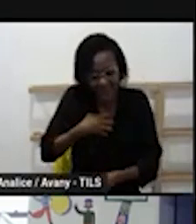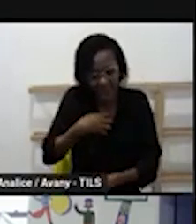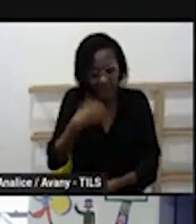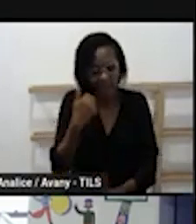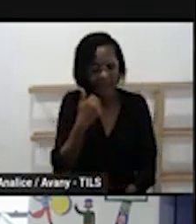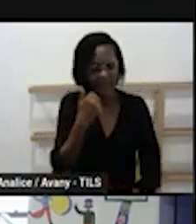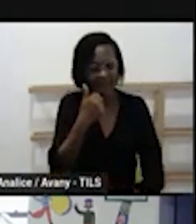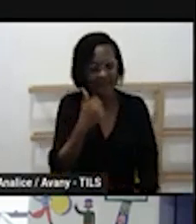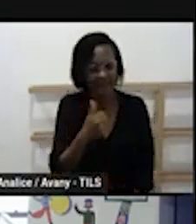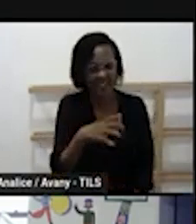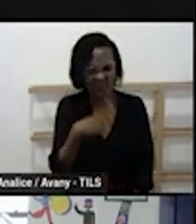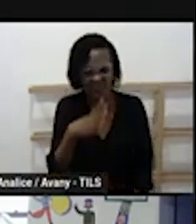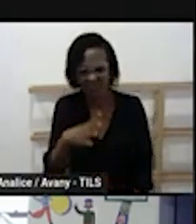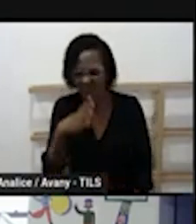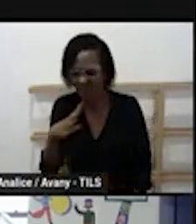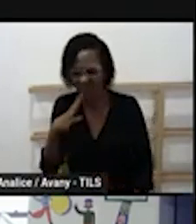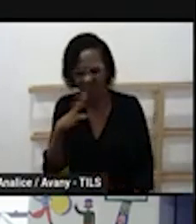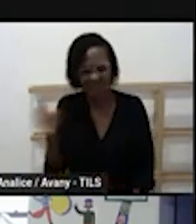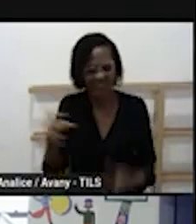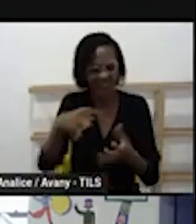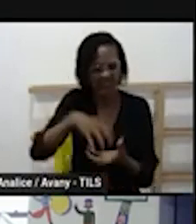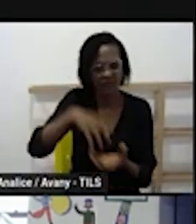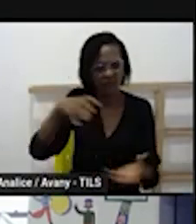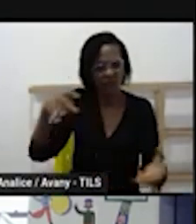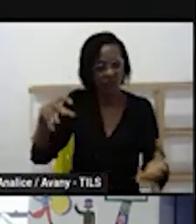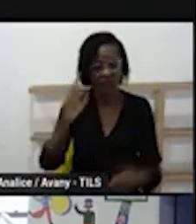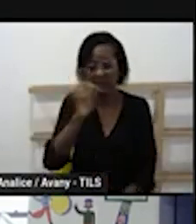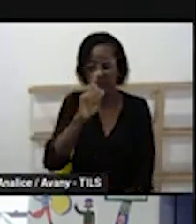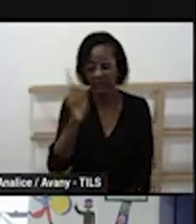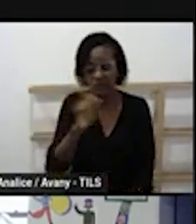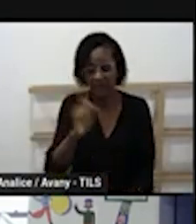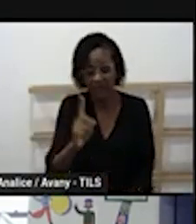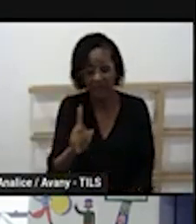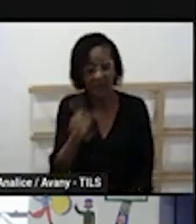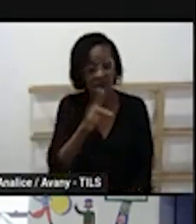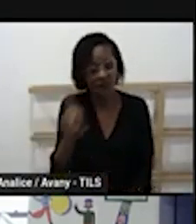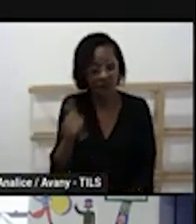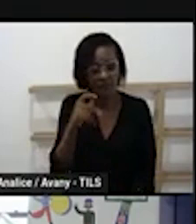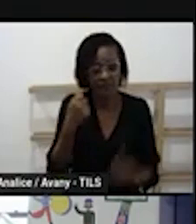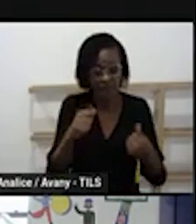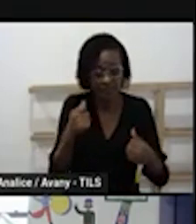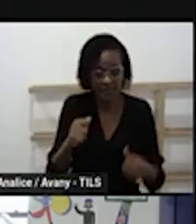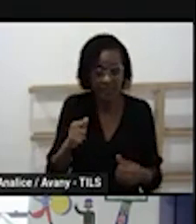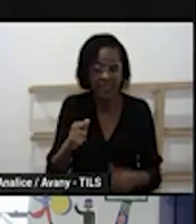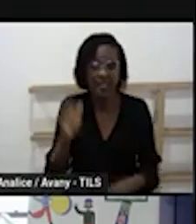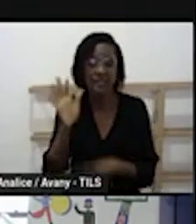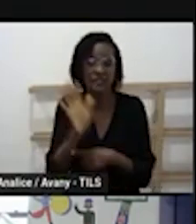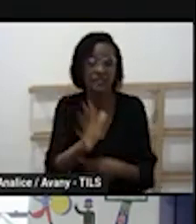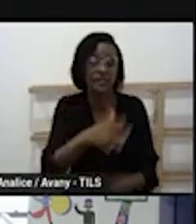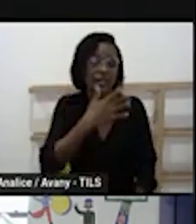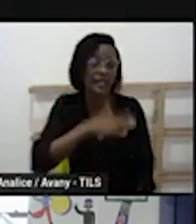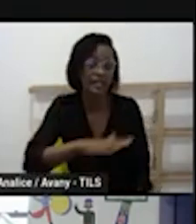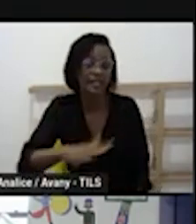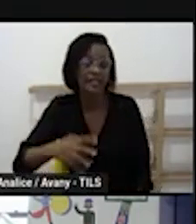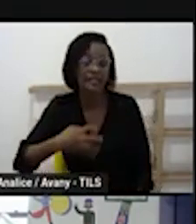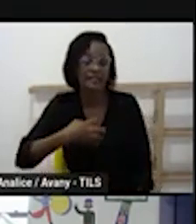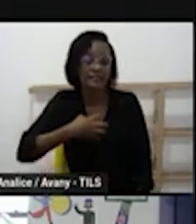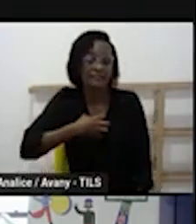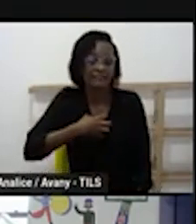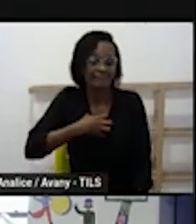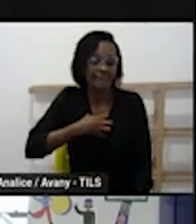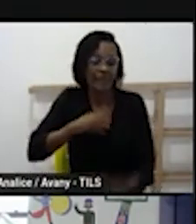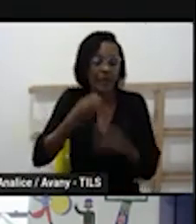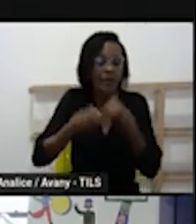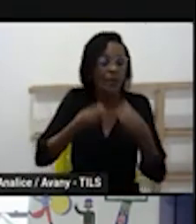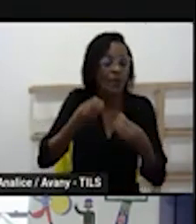os conhecimentos acumulados que o professor acaba levando a cada aula como se a criança só aprendeu porque ao final do projeto ele